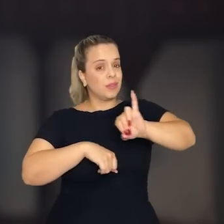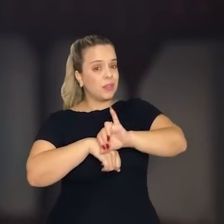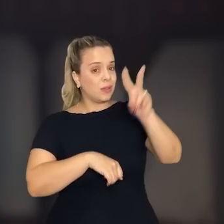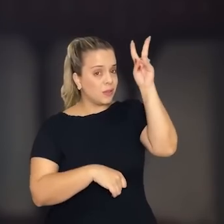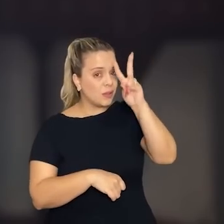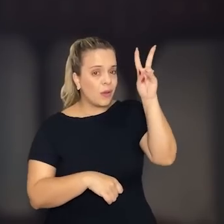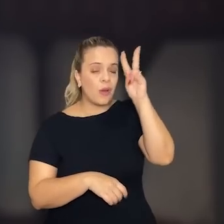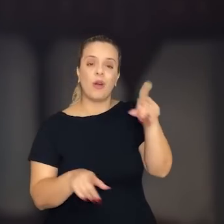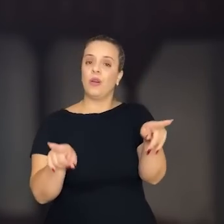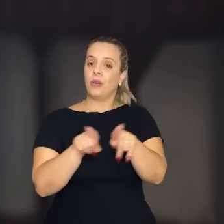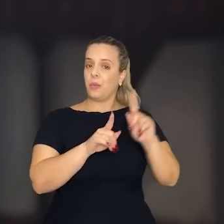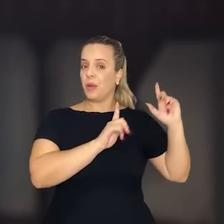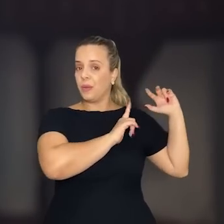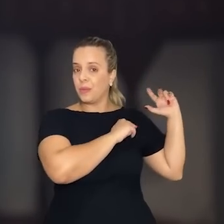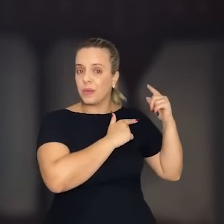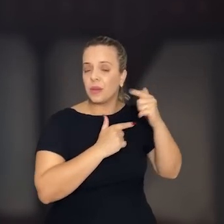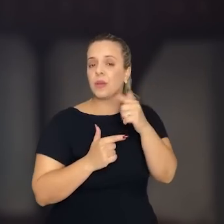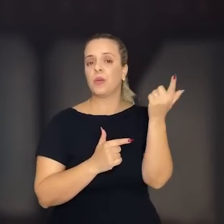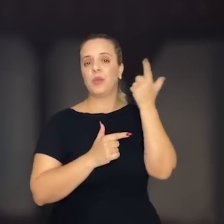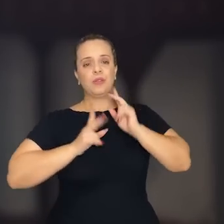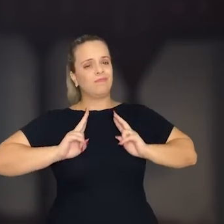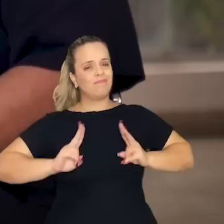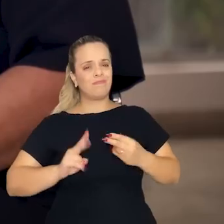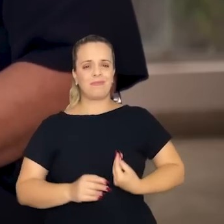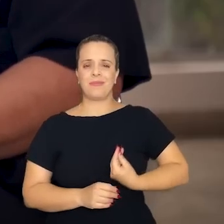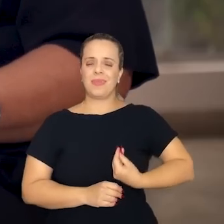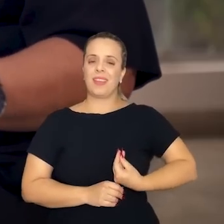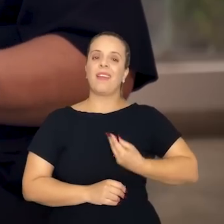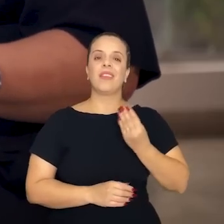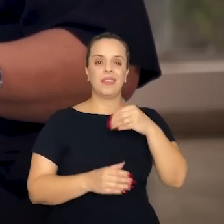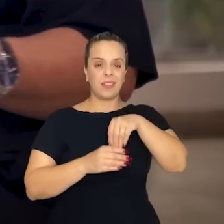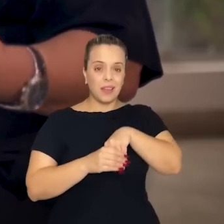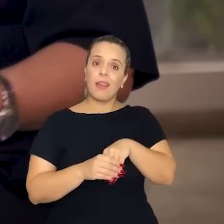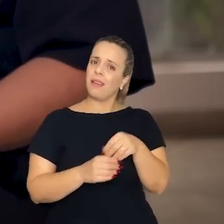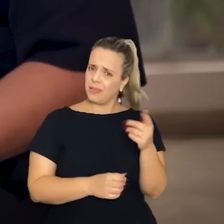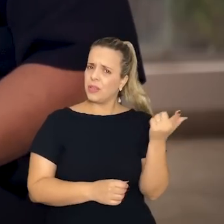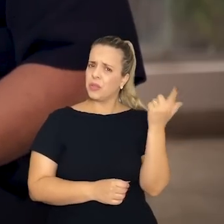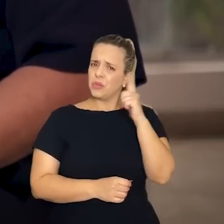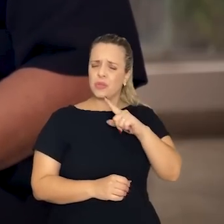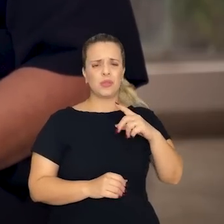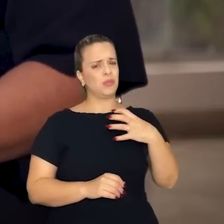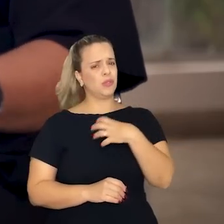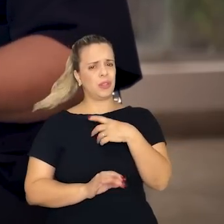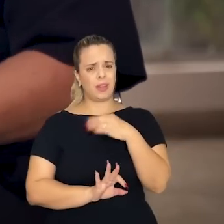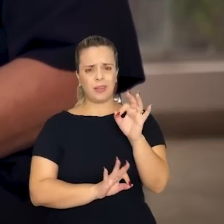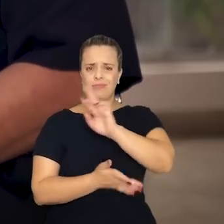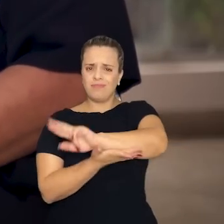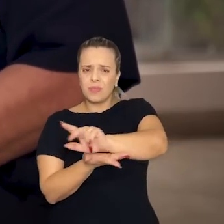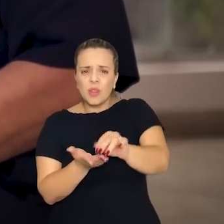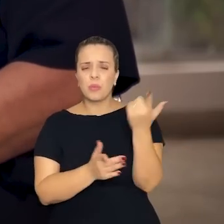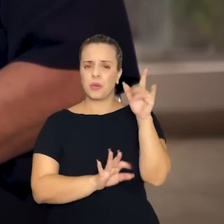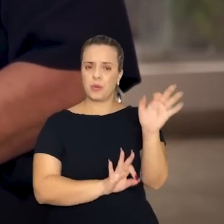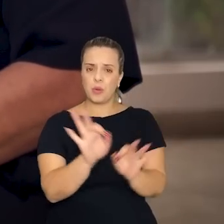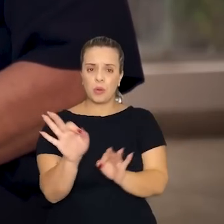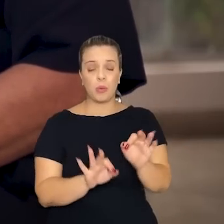tradições, para manter vivo isso. E existiram muitas formas de organização. O Moxiru no